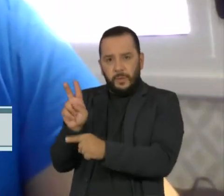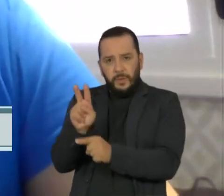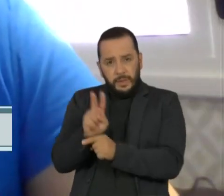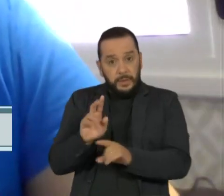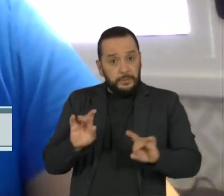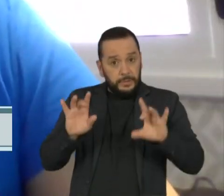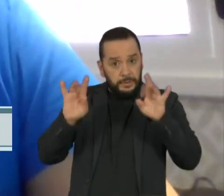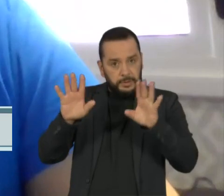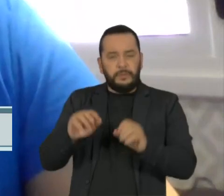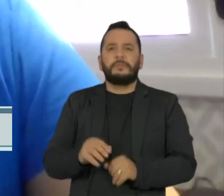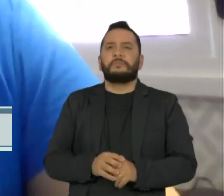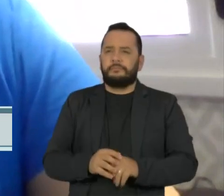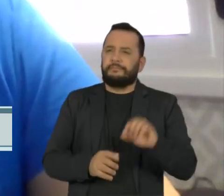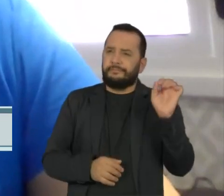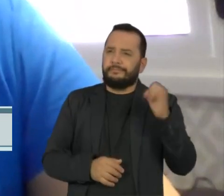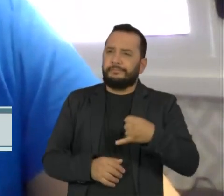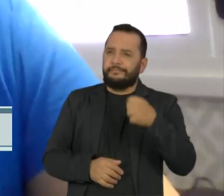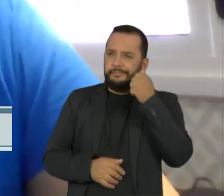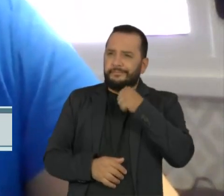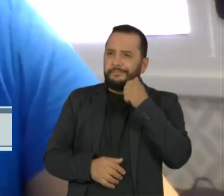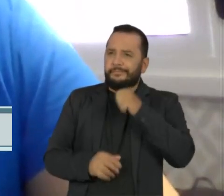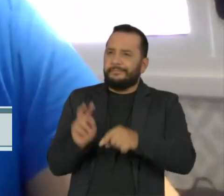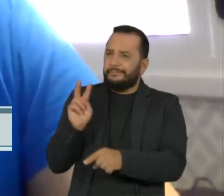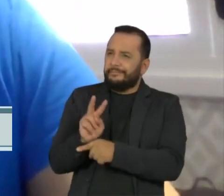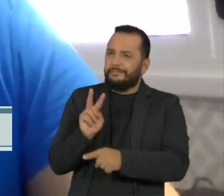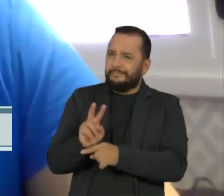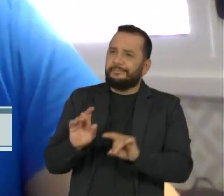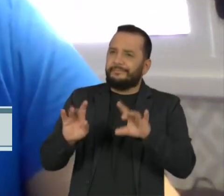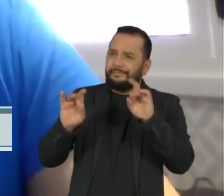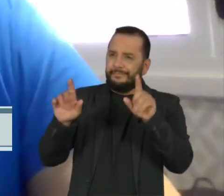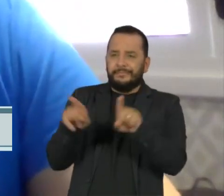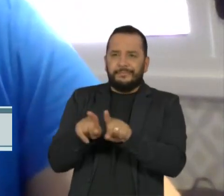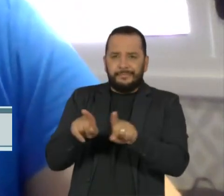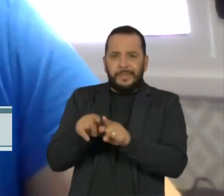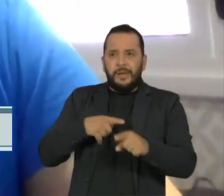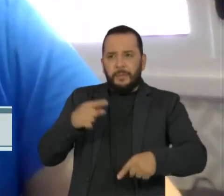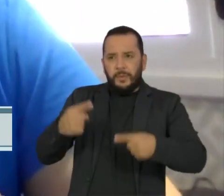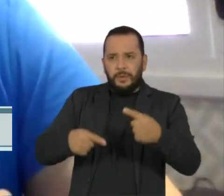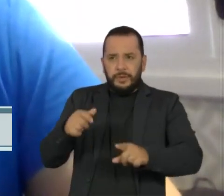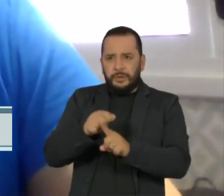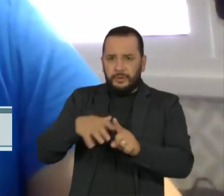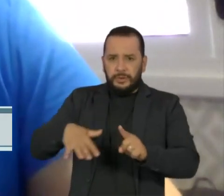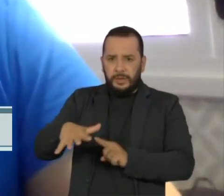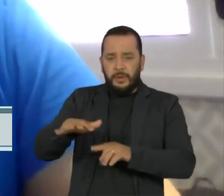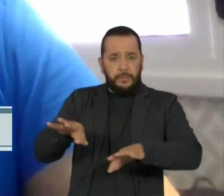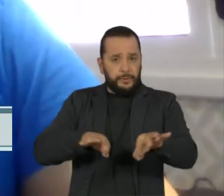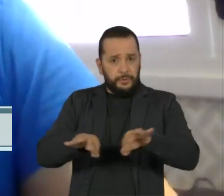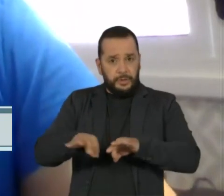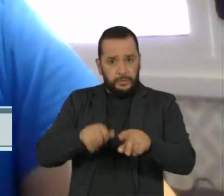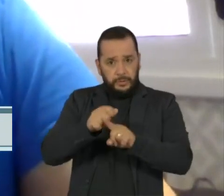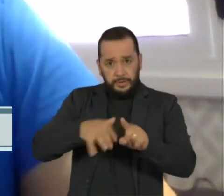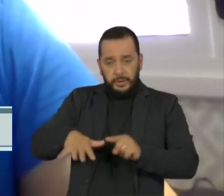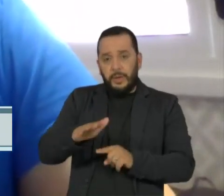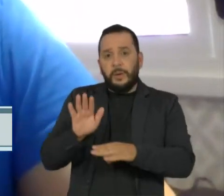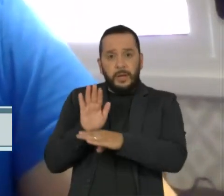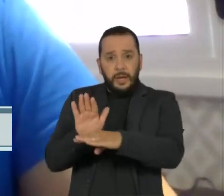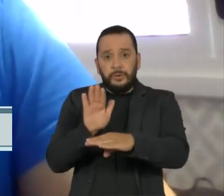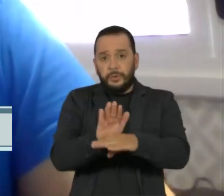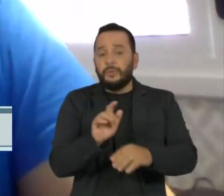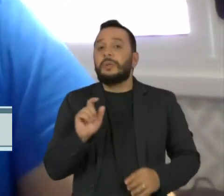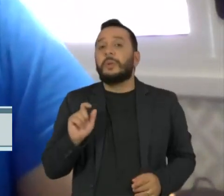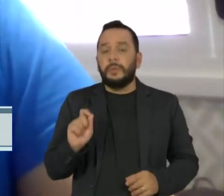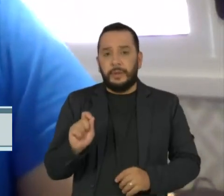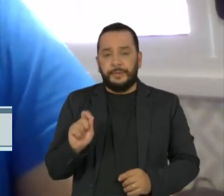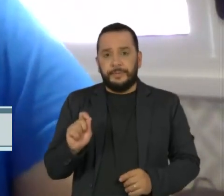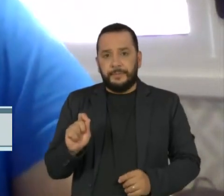as mulheres precisam de uma atenção especial. Elas precisam de políticas sociais, de programas sociais que ajudem na inserção,